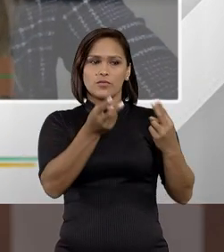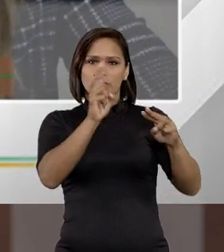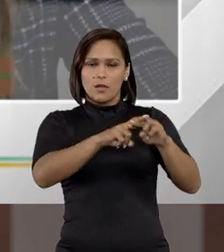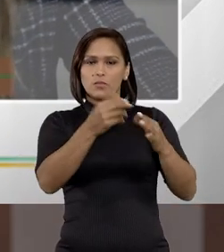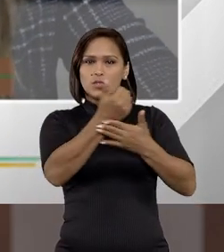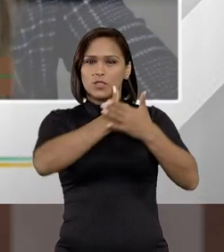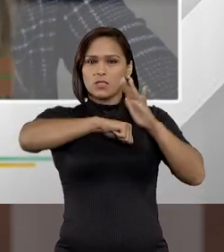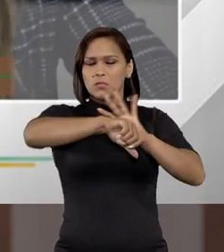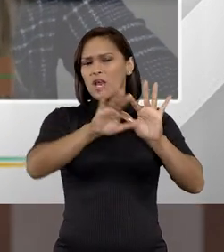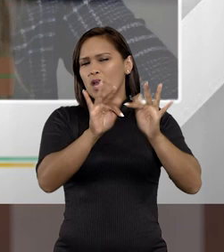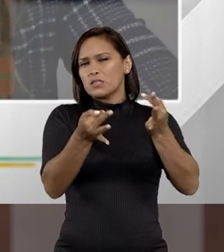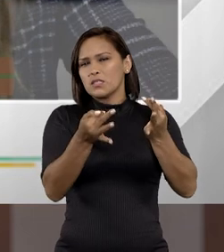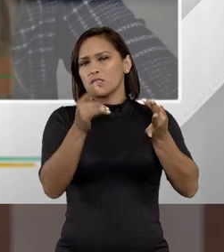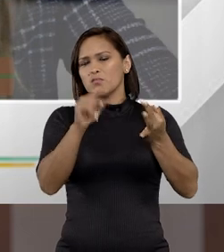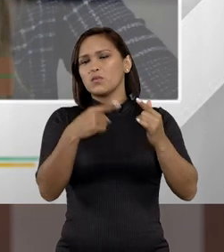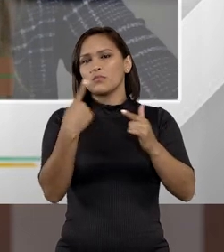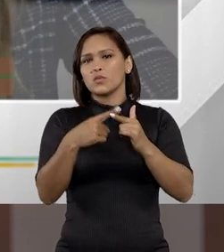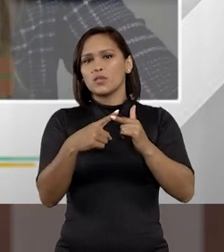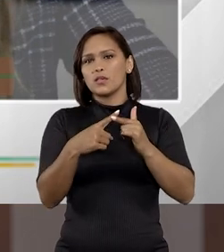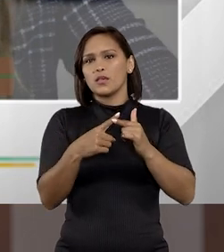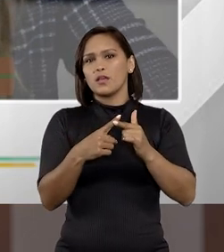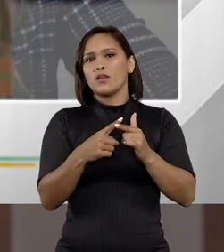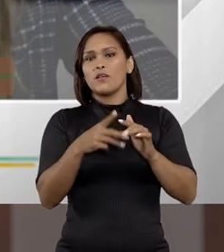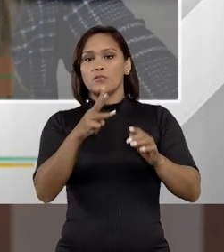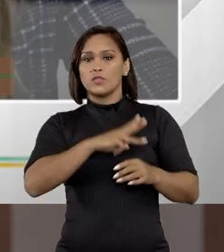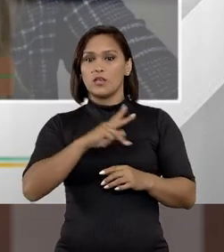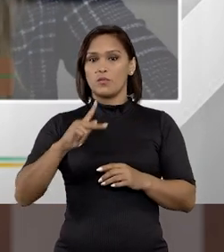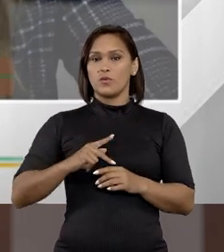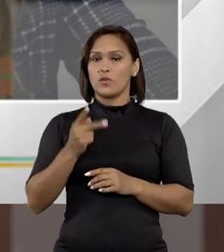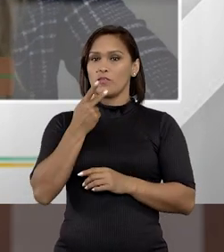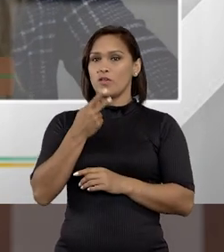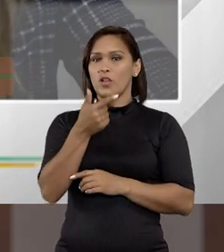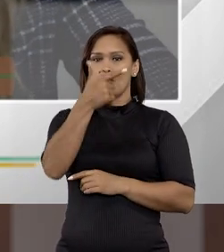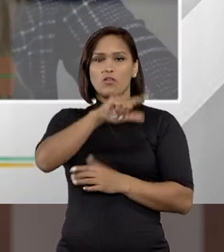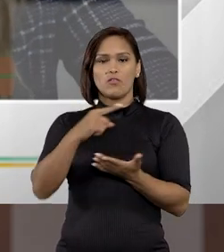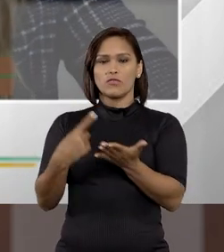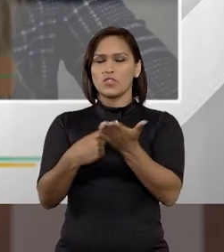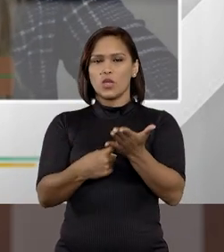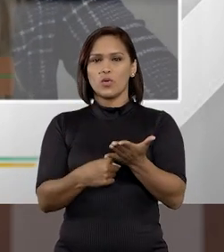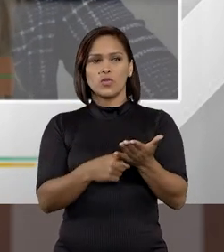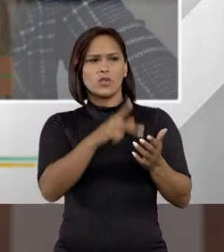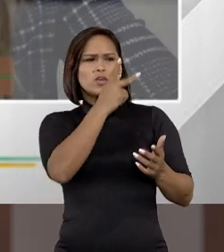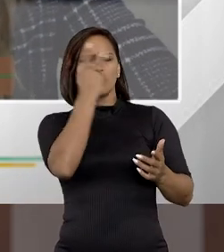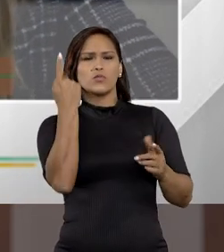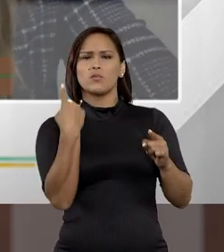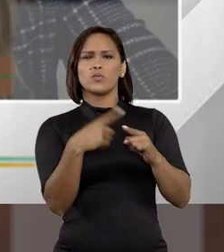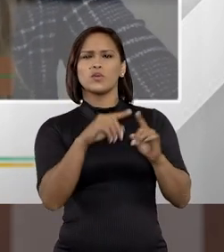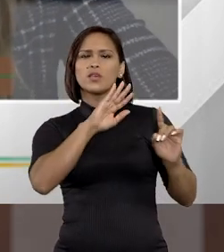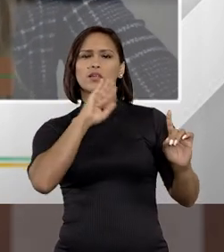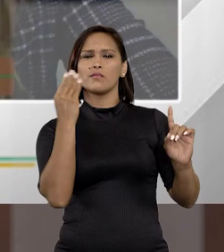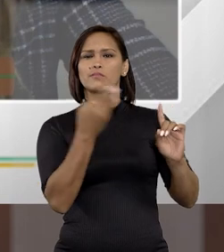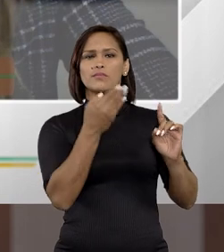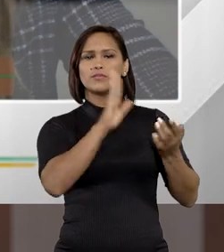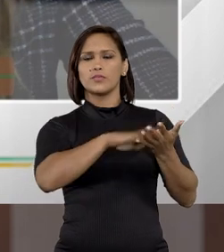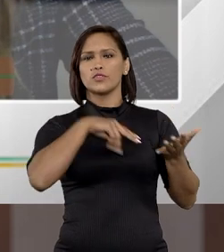crime e aí simplesmente por força disso vem o Ministério Público e fala, olha, eu não vou fazer acordo com essa pessoa porque ela já é condenada por esse